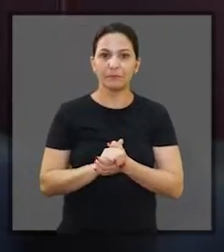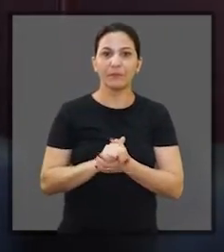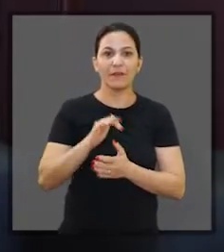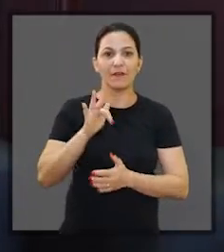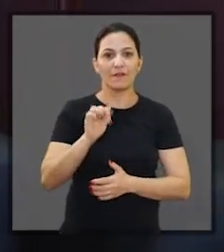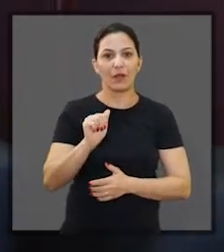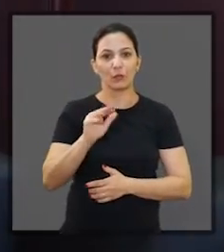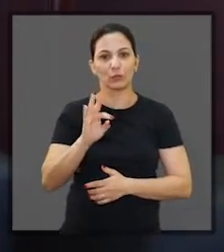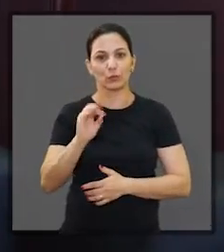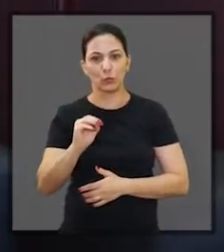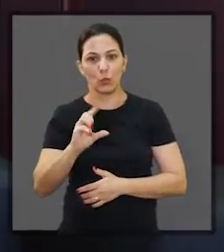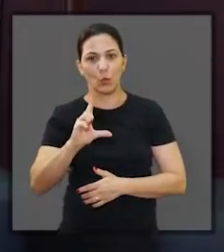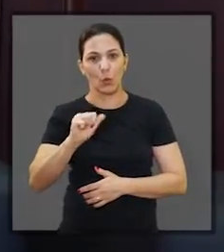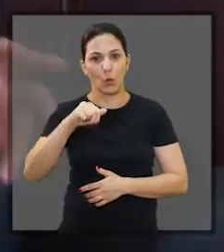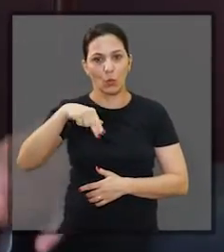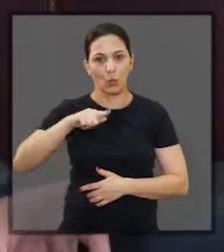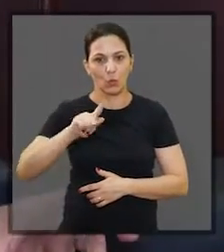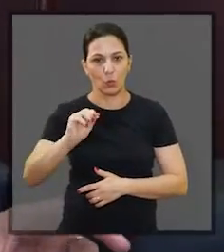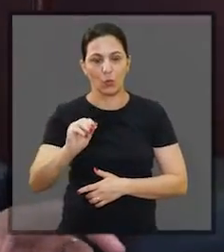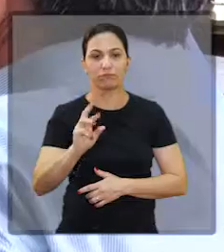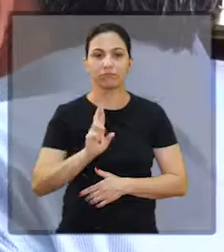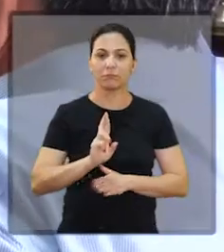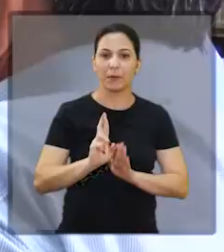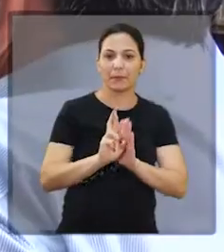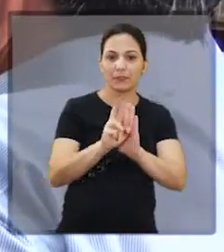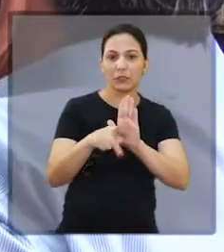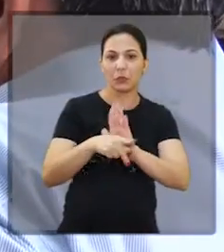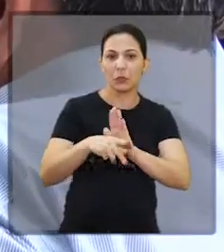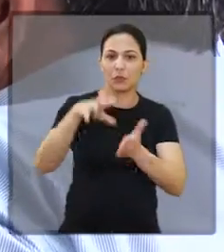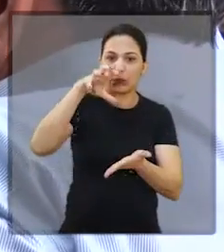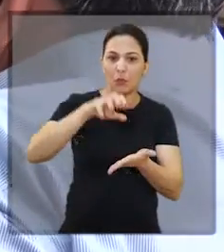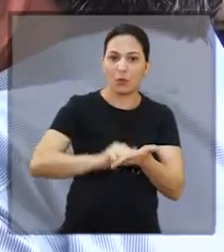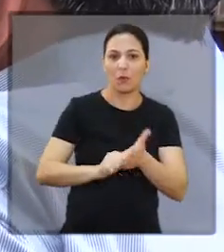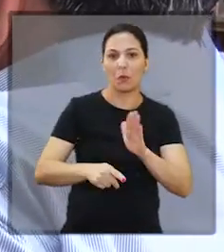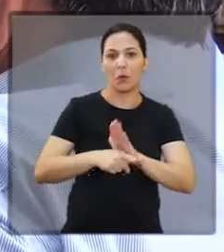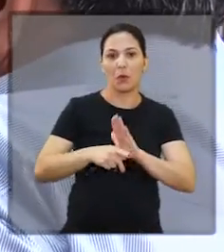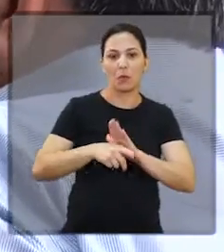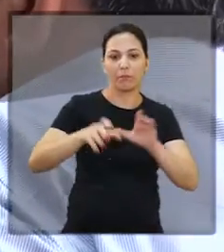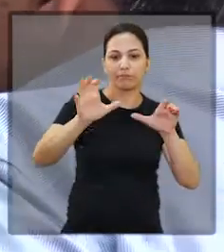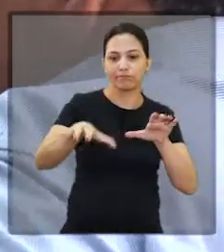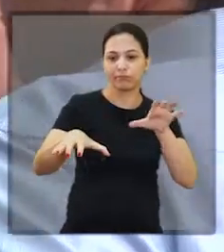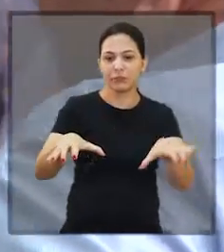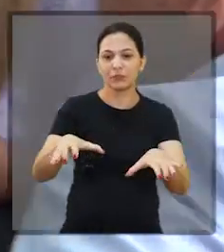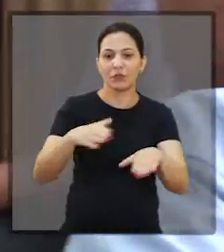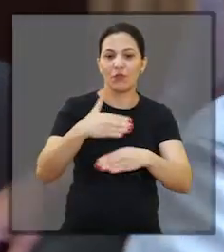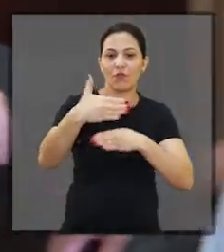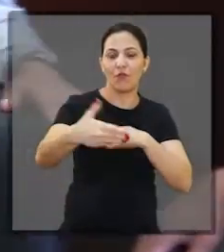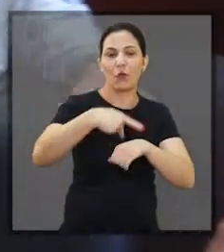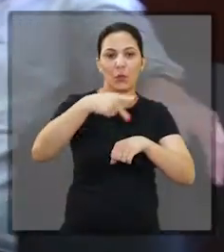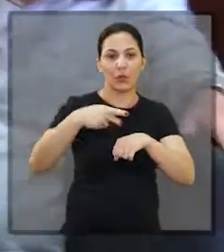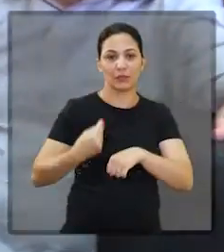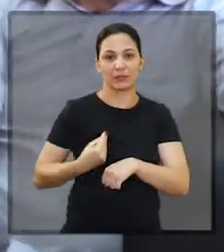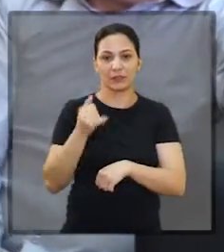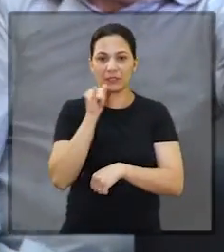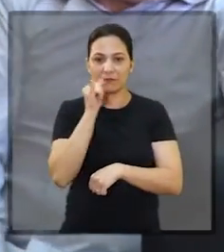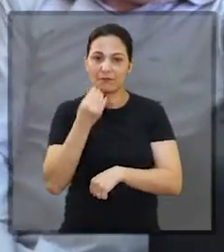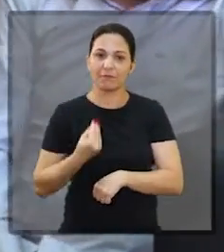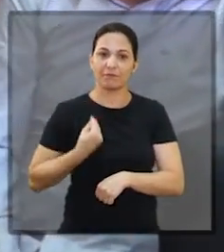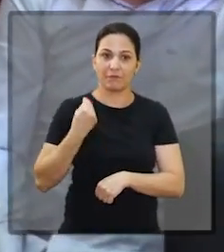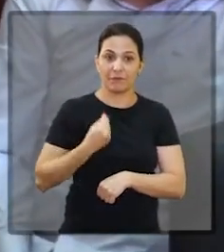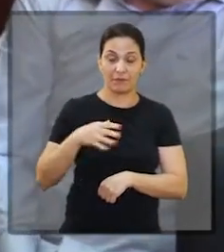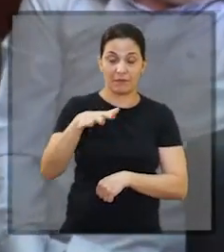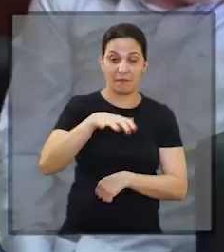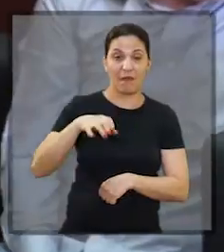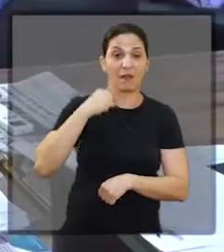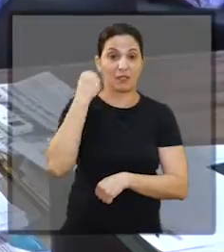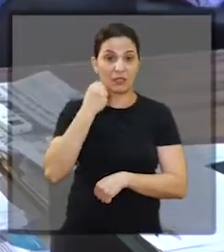Longo exerce o mandato de senador como representante das colônias de italianos que vivem fora do país. O Senado italiano